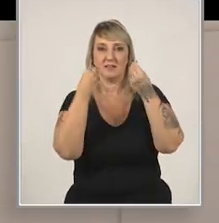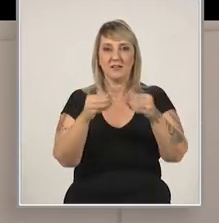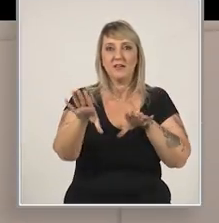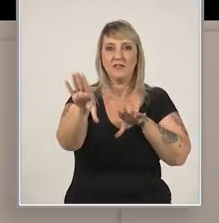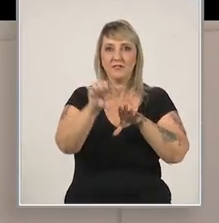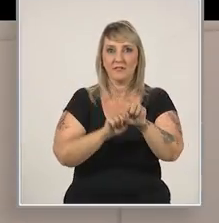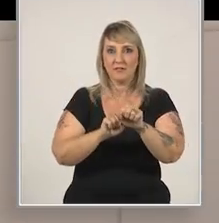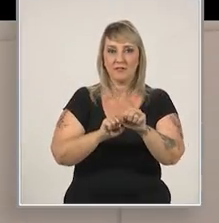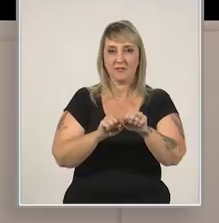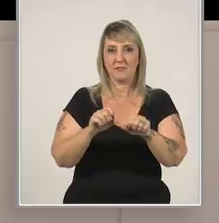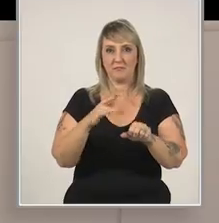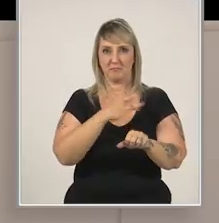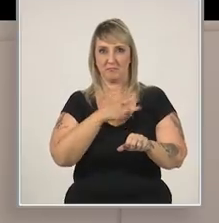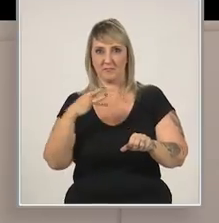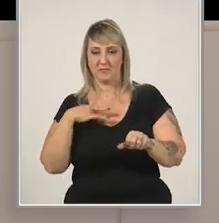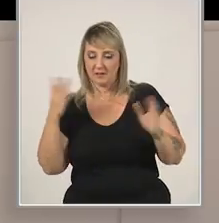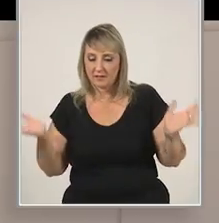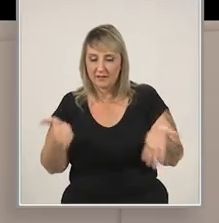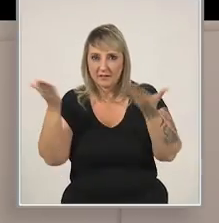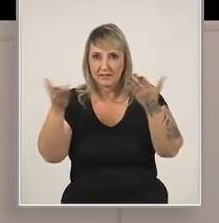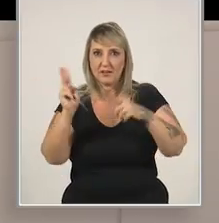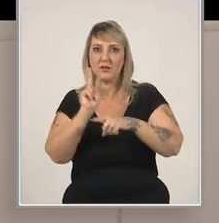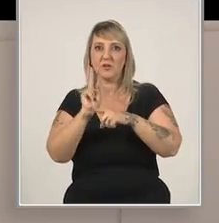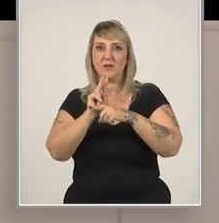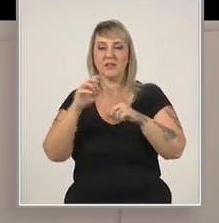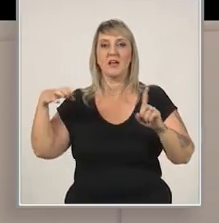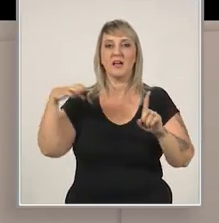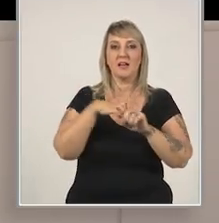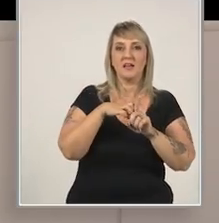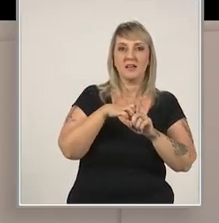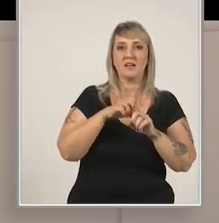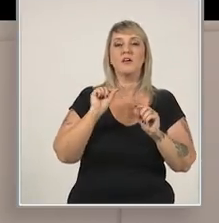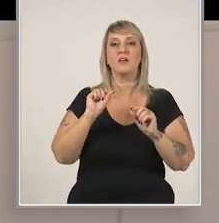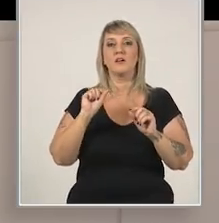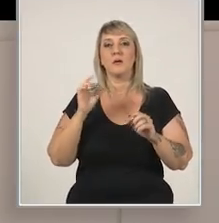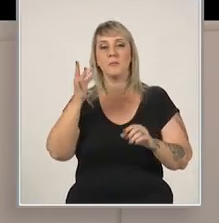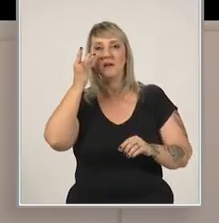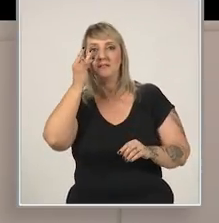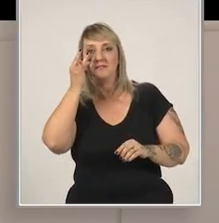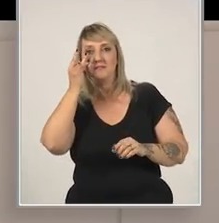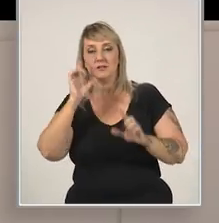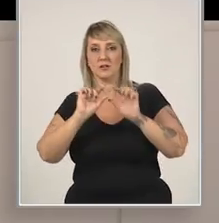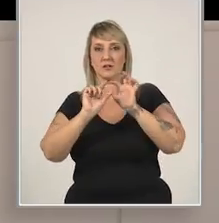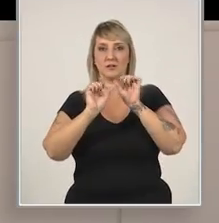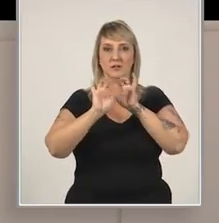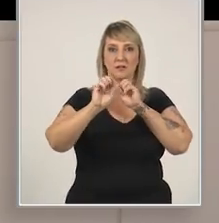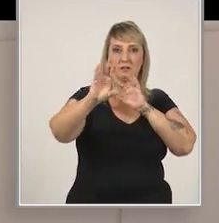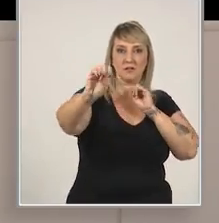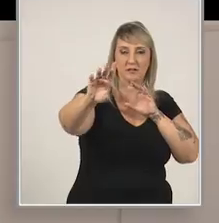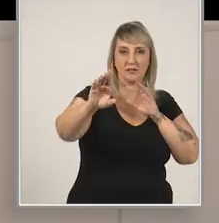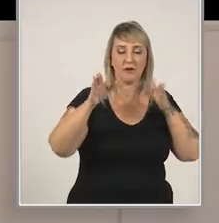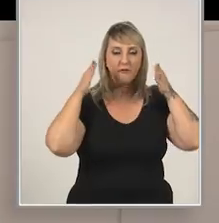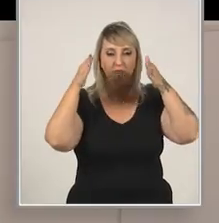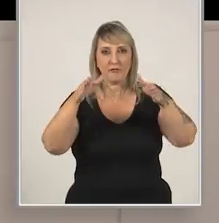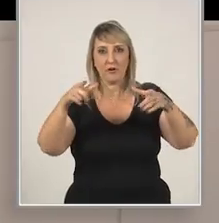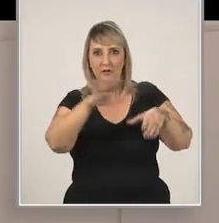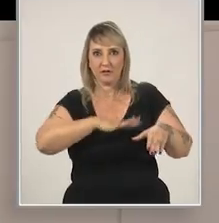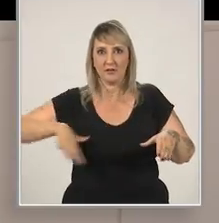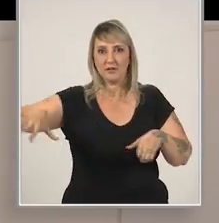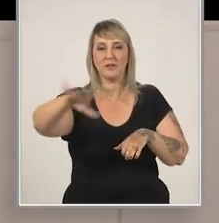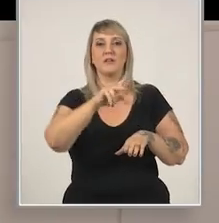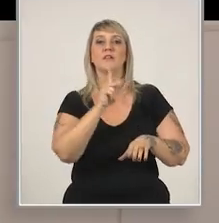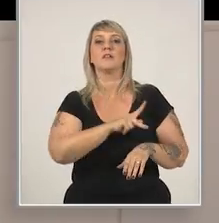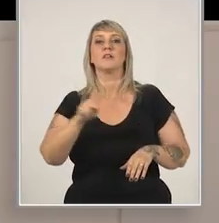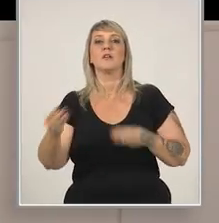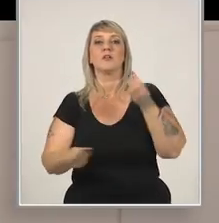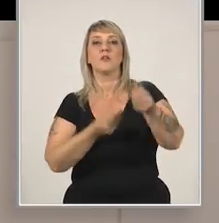nós oferecemos formações em primeiros socorros, promoção da saúde e prevenção de acidentes, na modalidade presencial e à distância, com foco no ambiente escolar para os